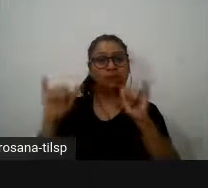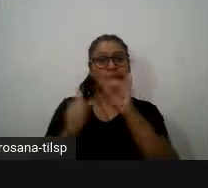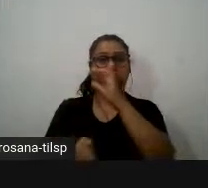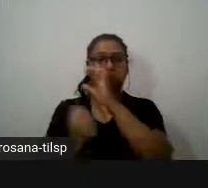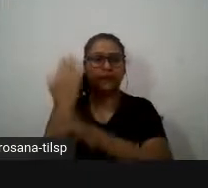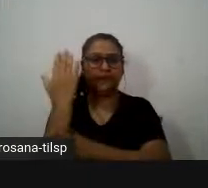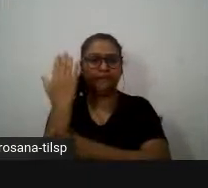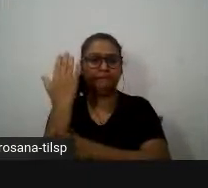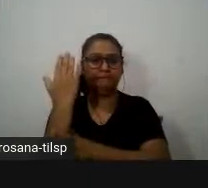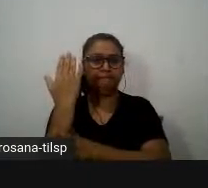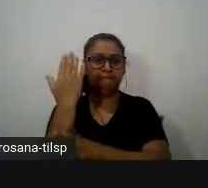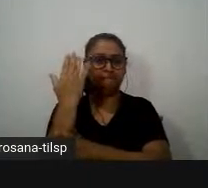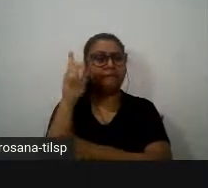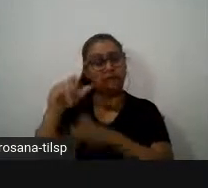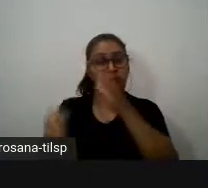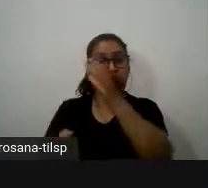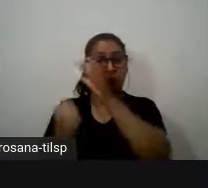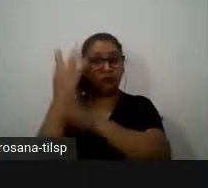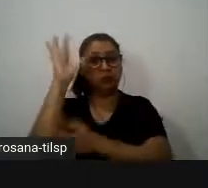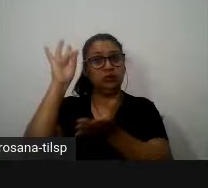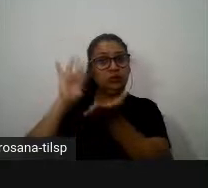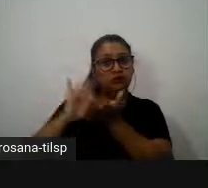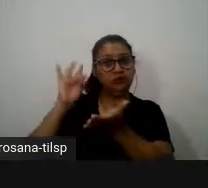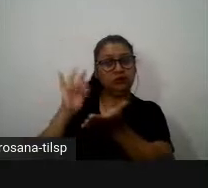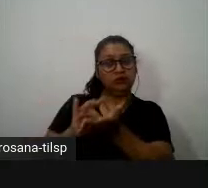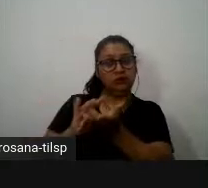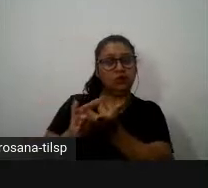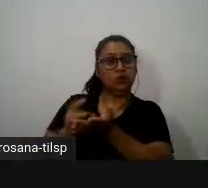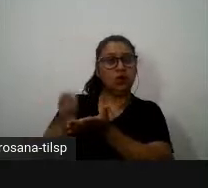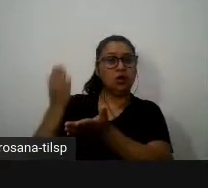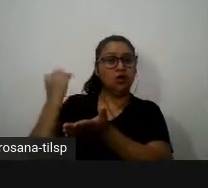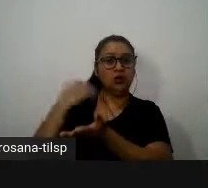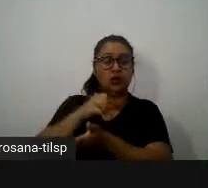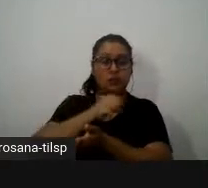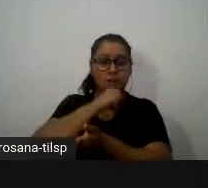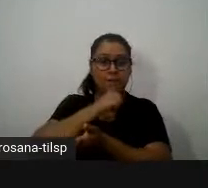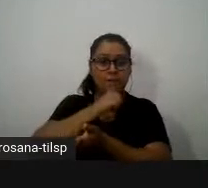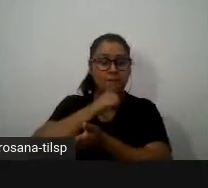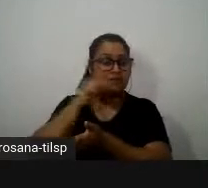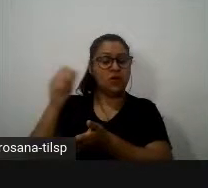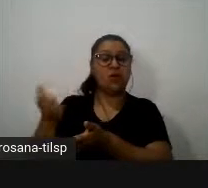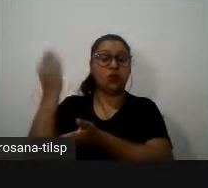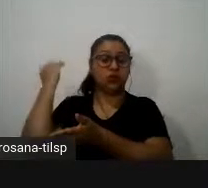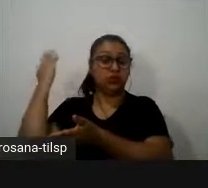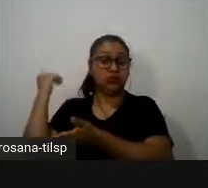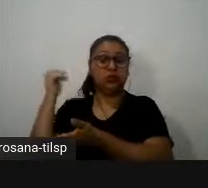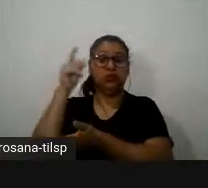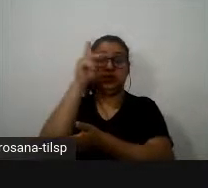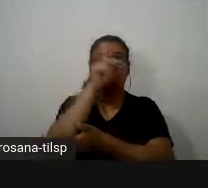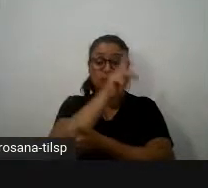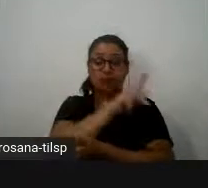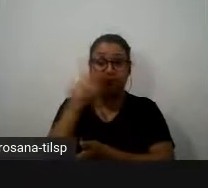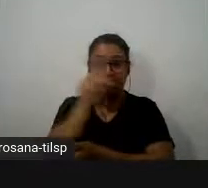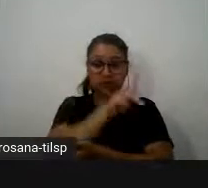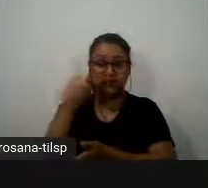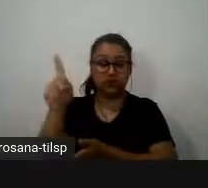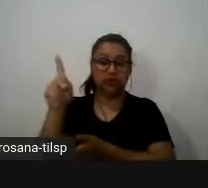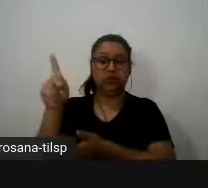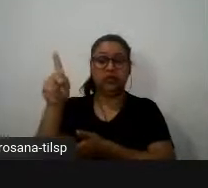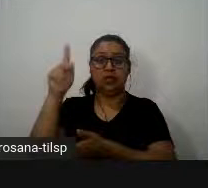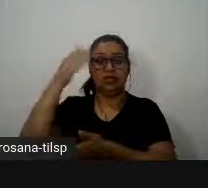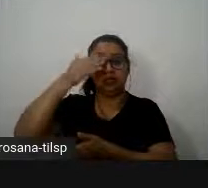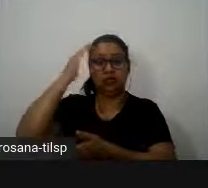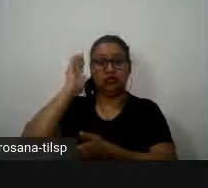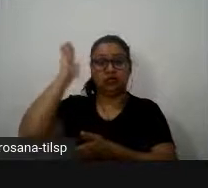foi um acontecimento realmente que o antigo presidente americano Trump sugeriu injetar desinfetantes para